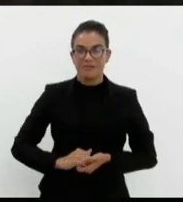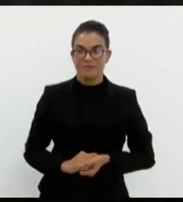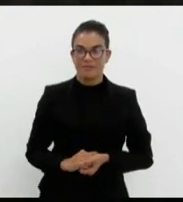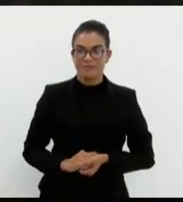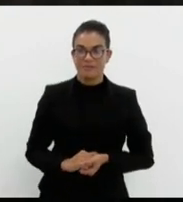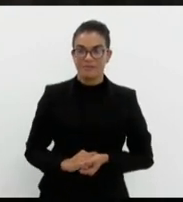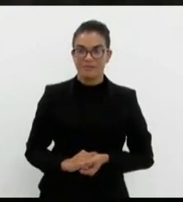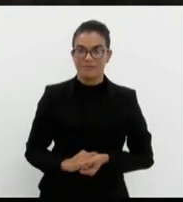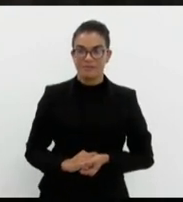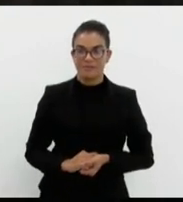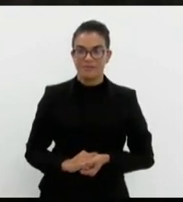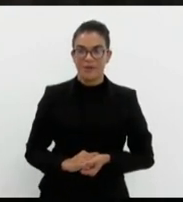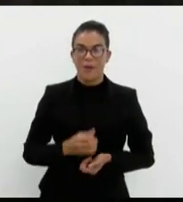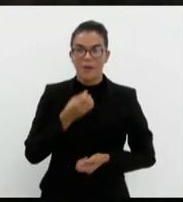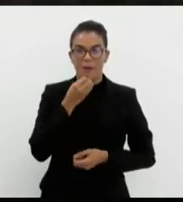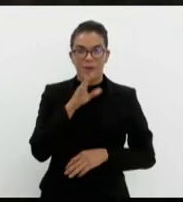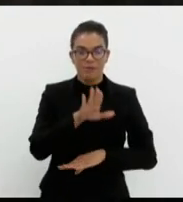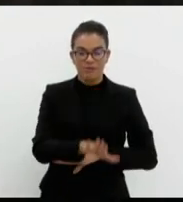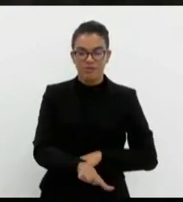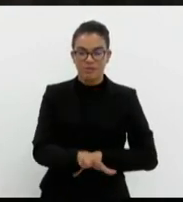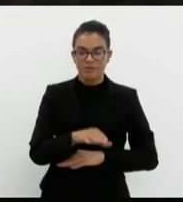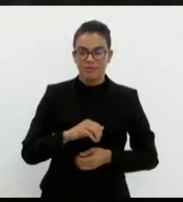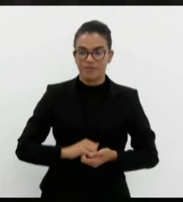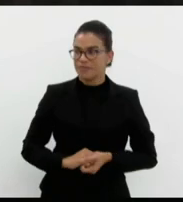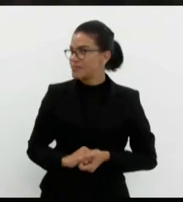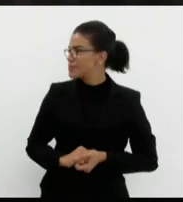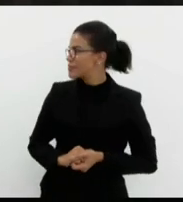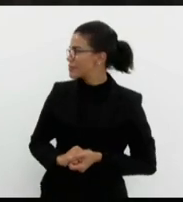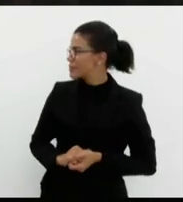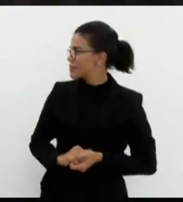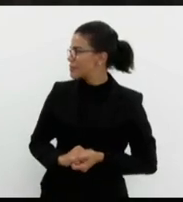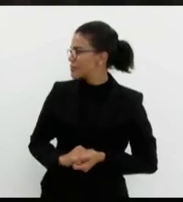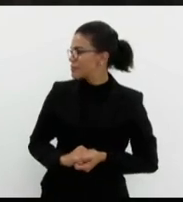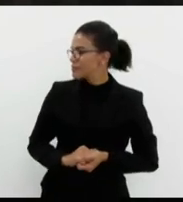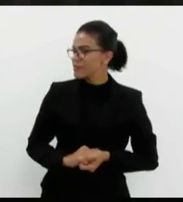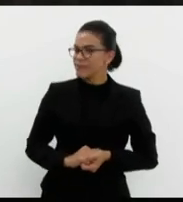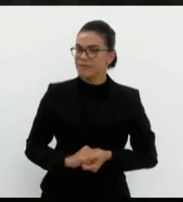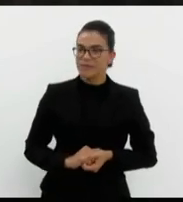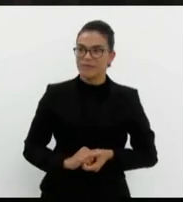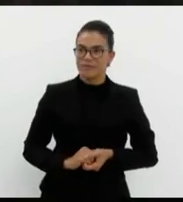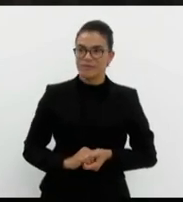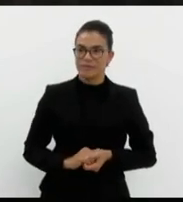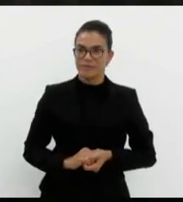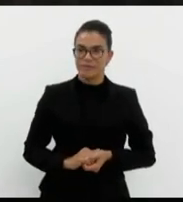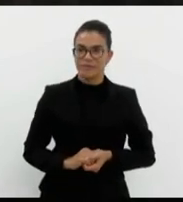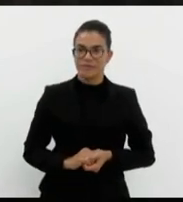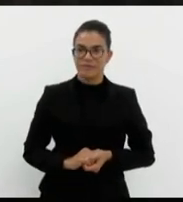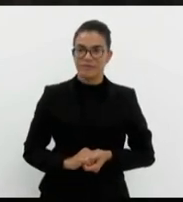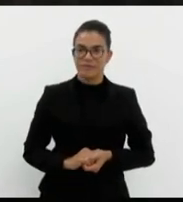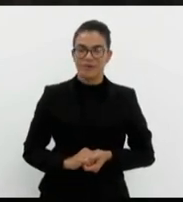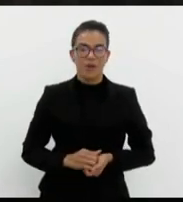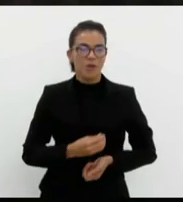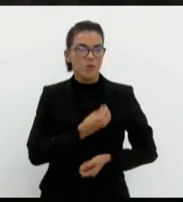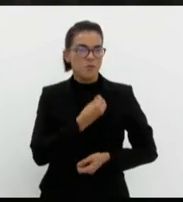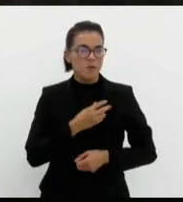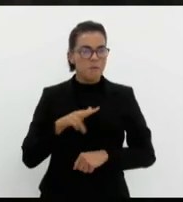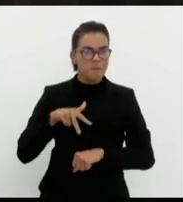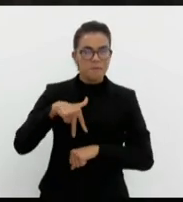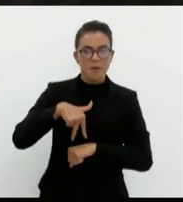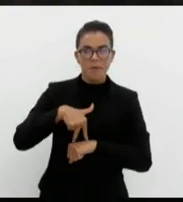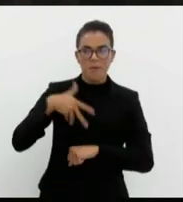muito boa tarde. O que me traz hoje aqui, a essa tribuna,